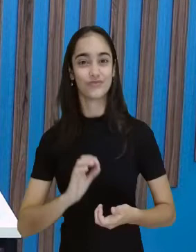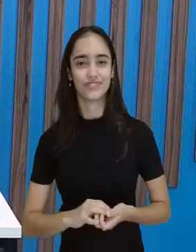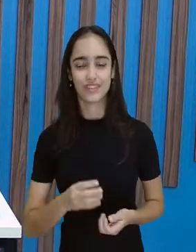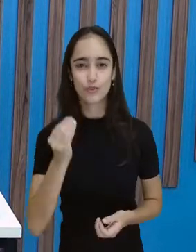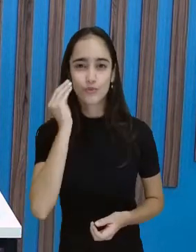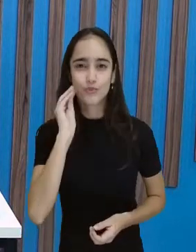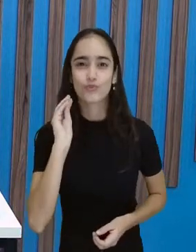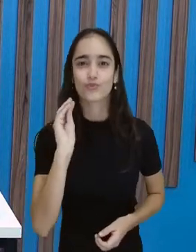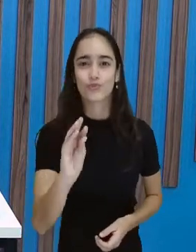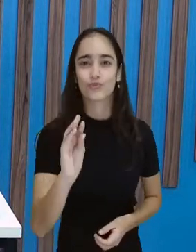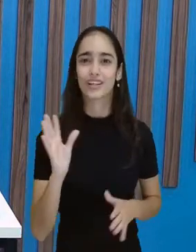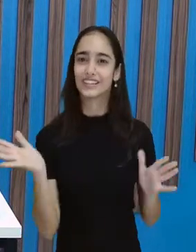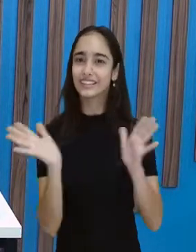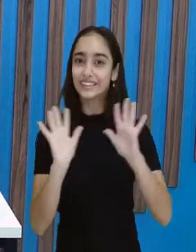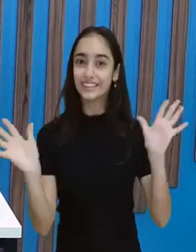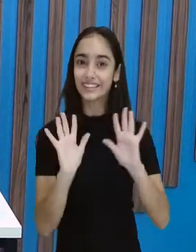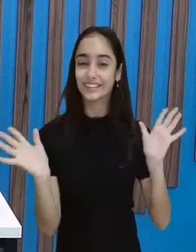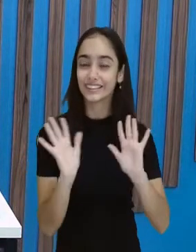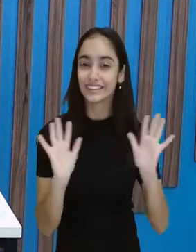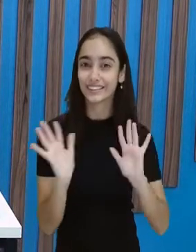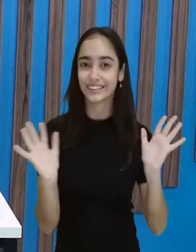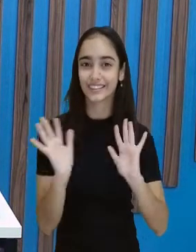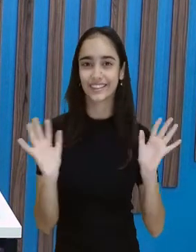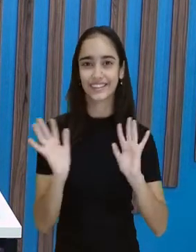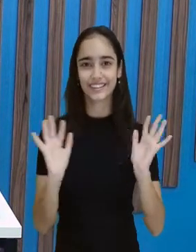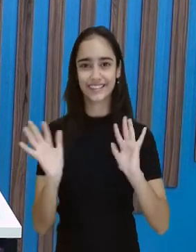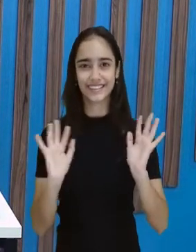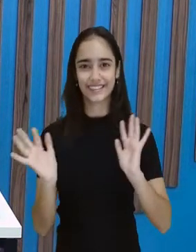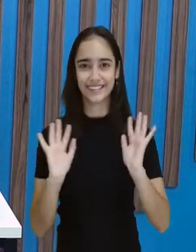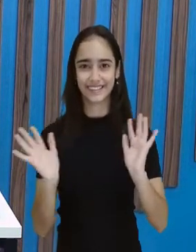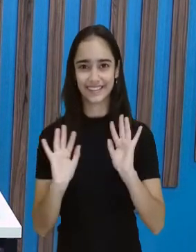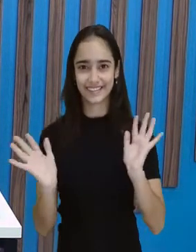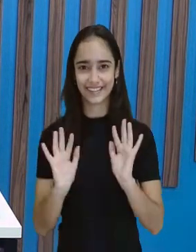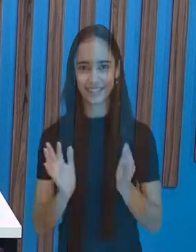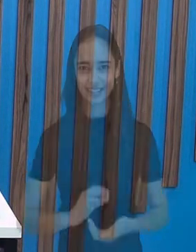bem grande para vocês, crianças. E até a próxima aula. Até a próxima.